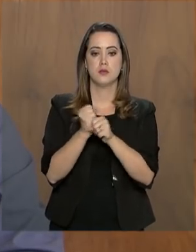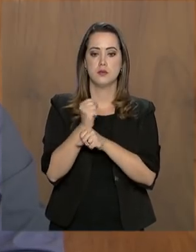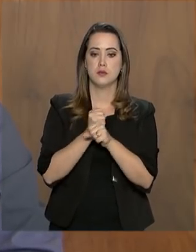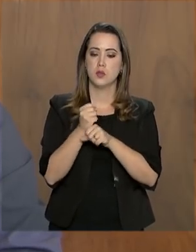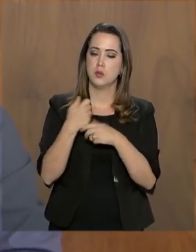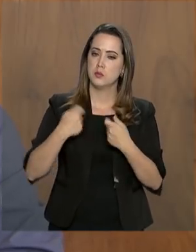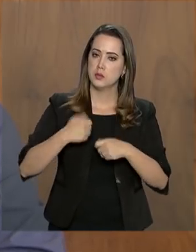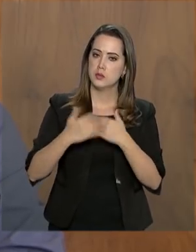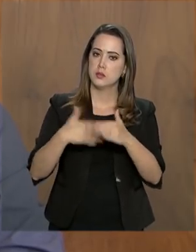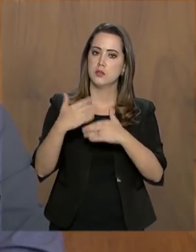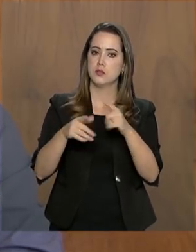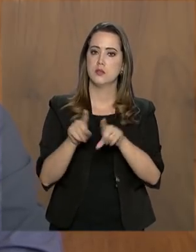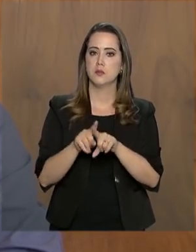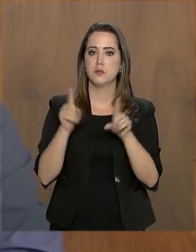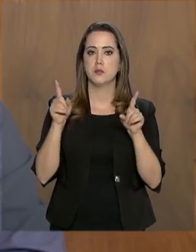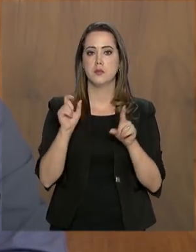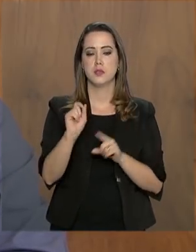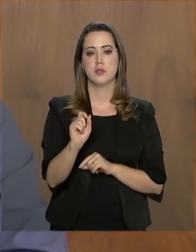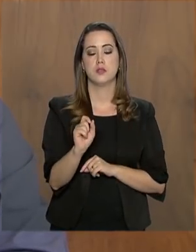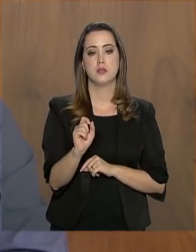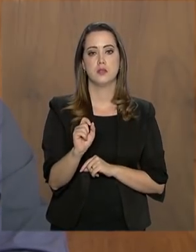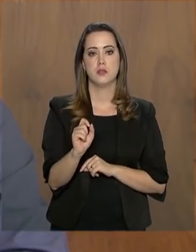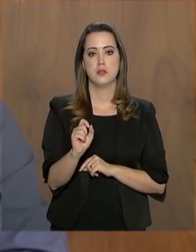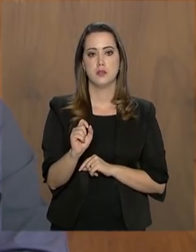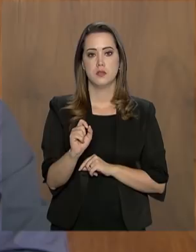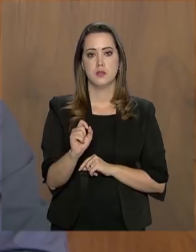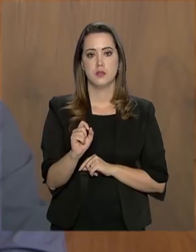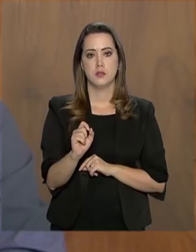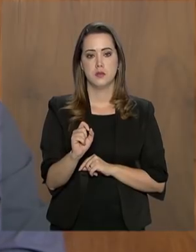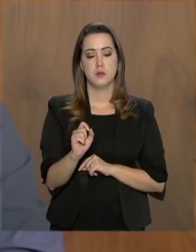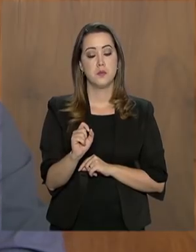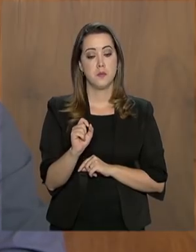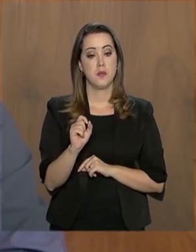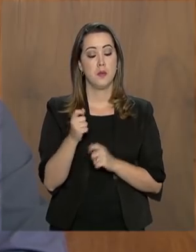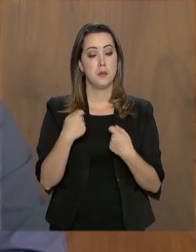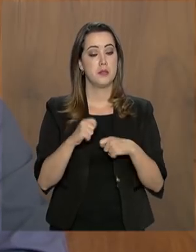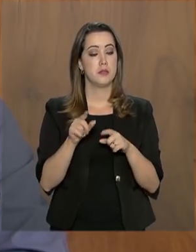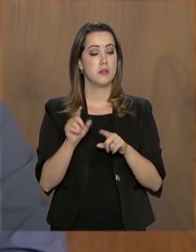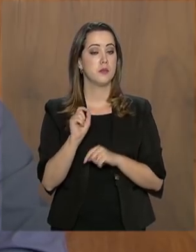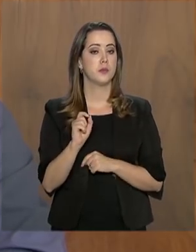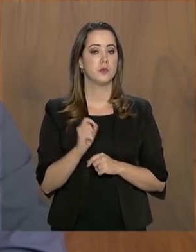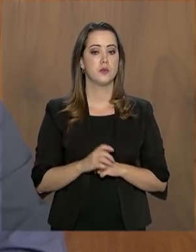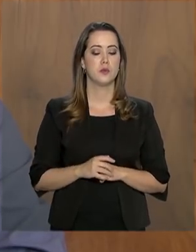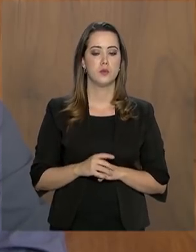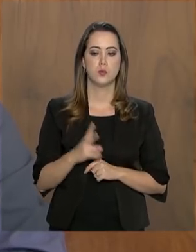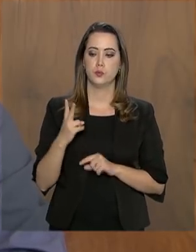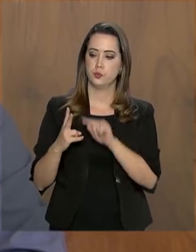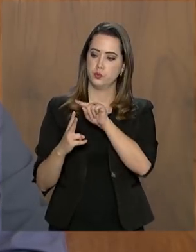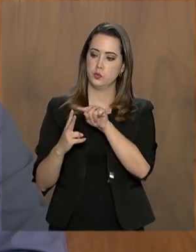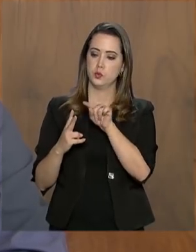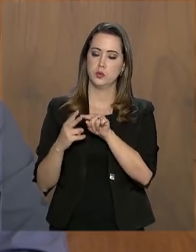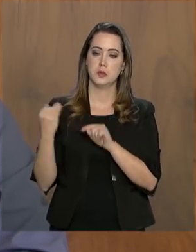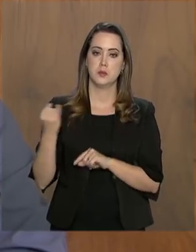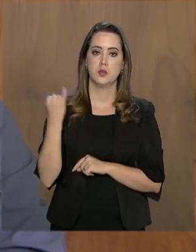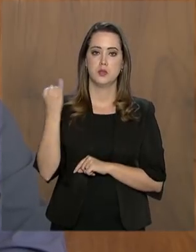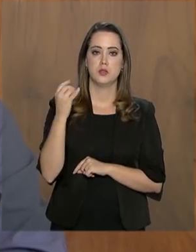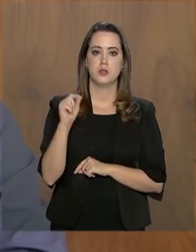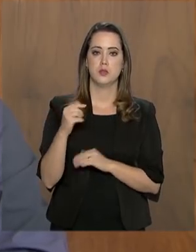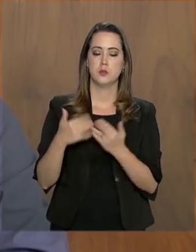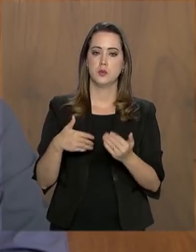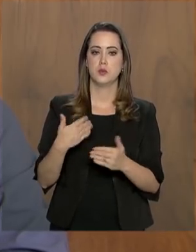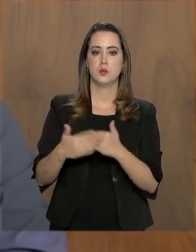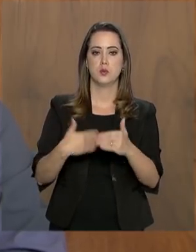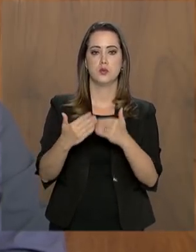continuar crescendo, só que nós precisamos ter duas coisas importantes para